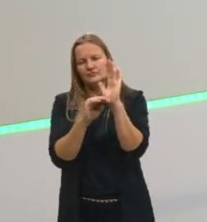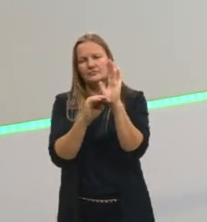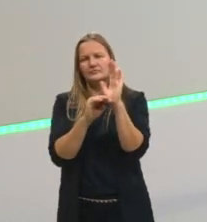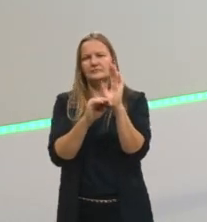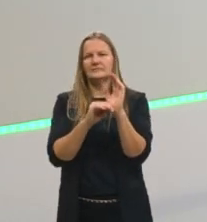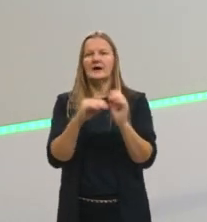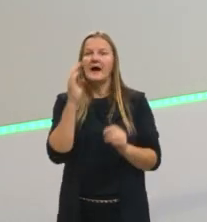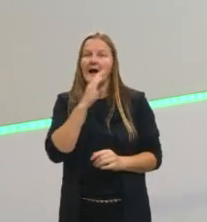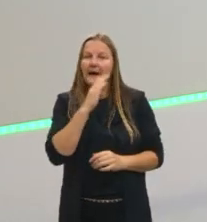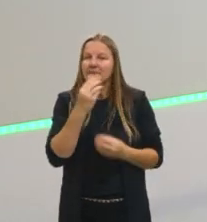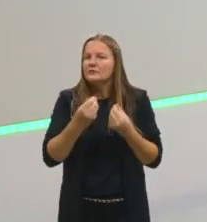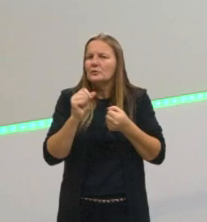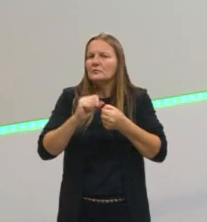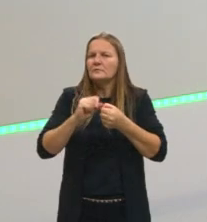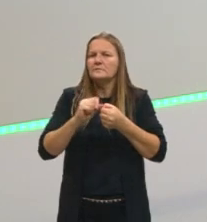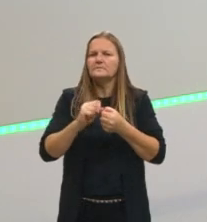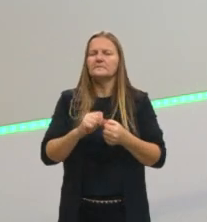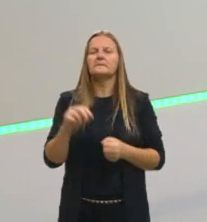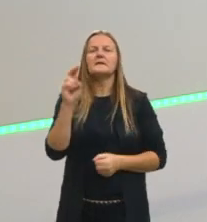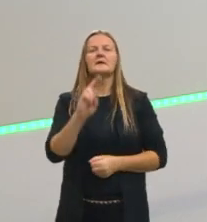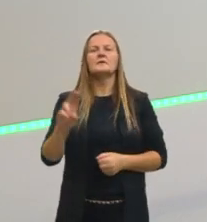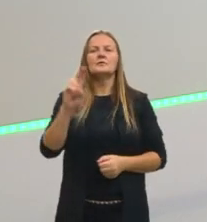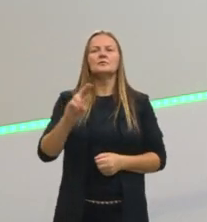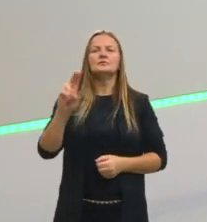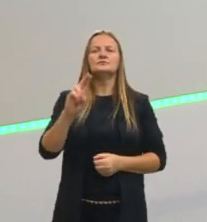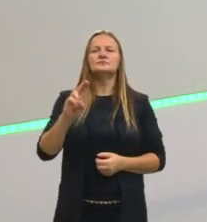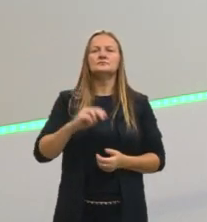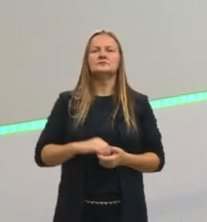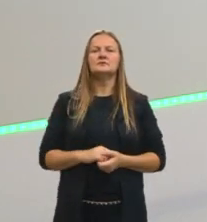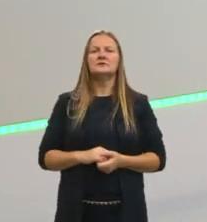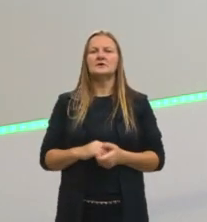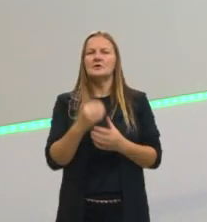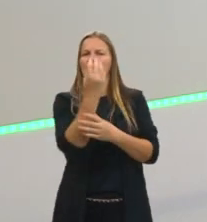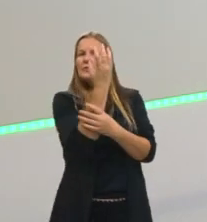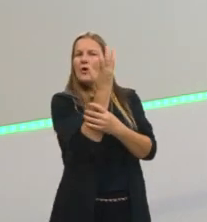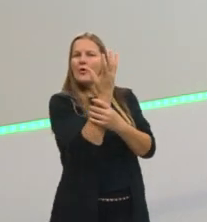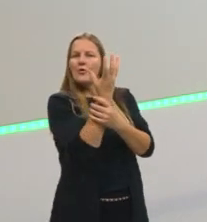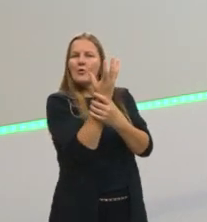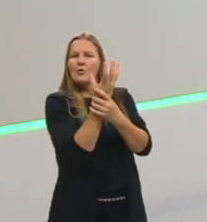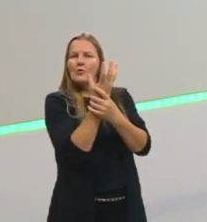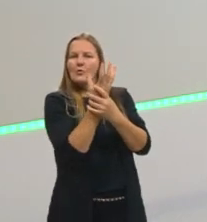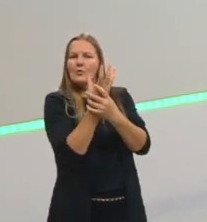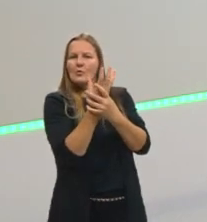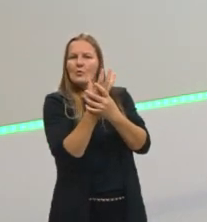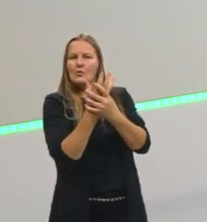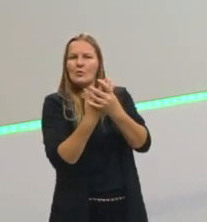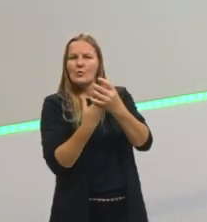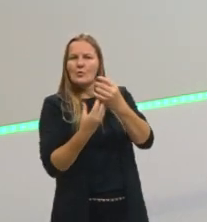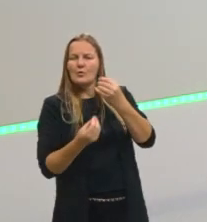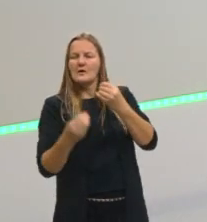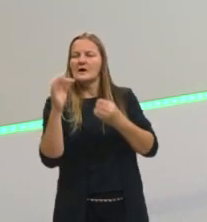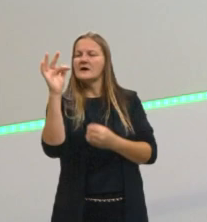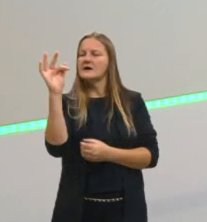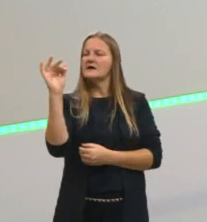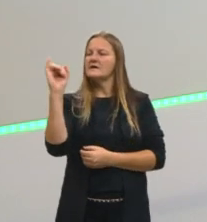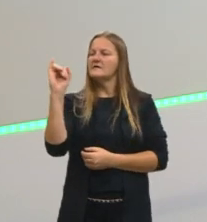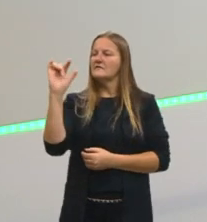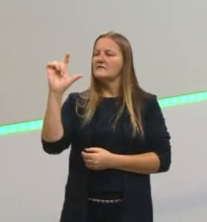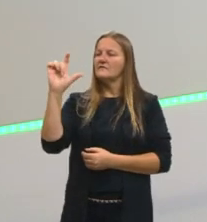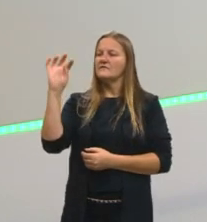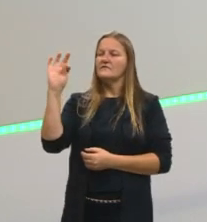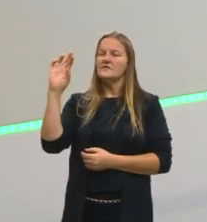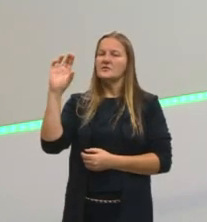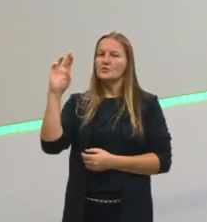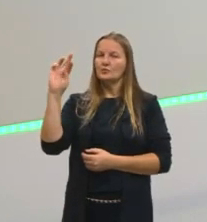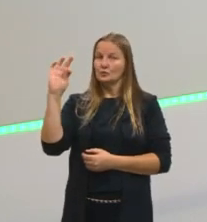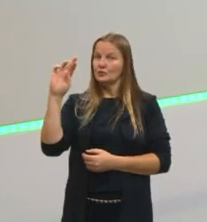processo mais rápido, eu utilizo um filtro. Esse filtro eu posso ter vários tipos de filtro, posso ter filtro de papel, posso ter